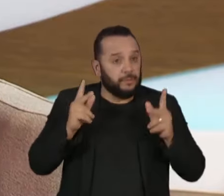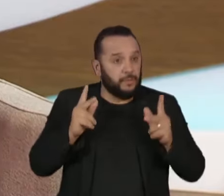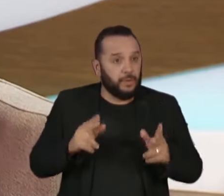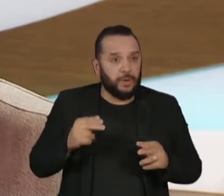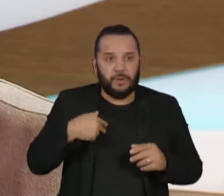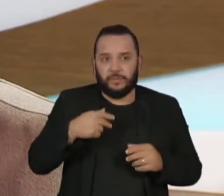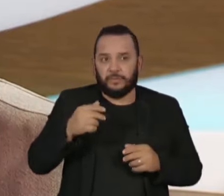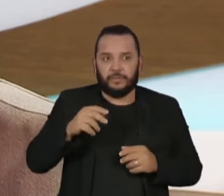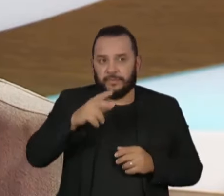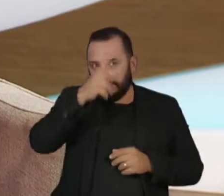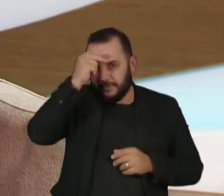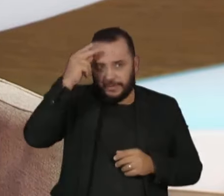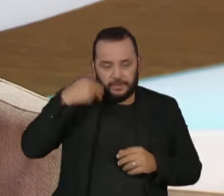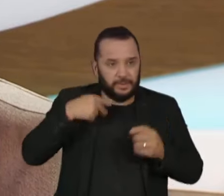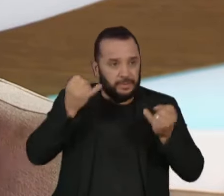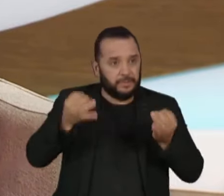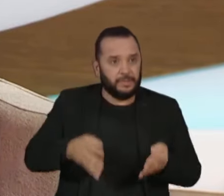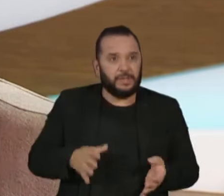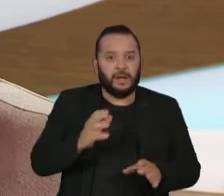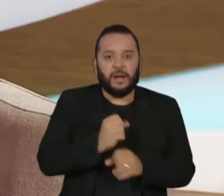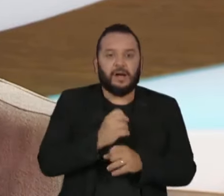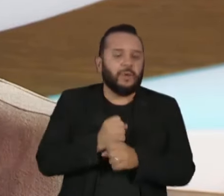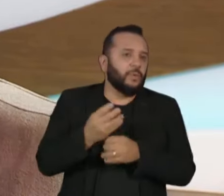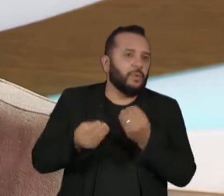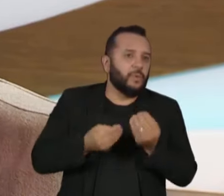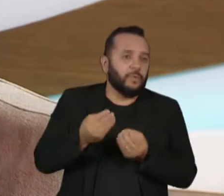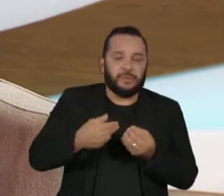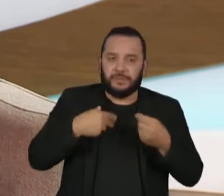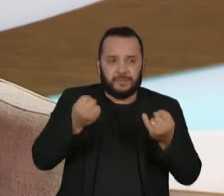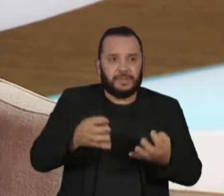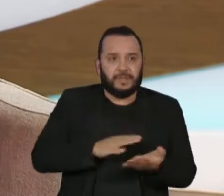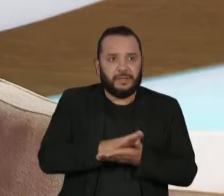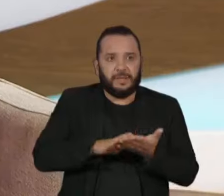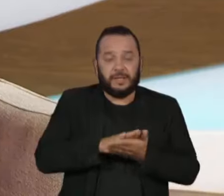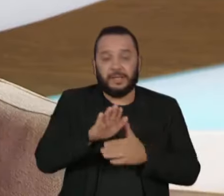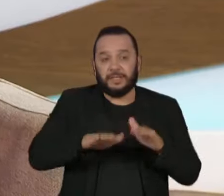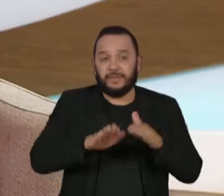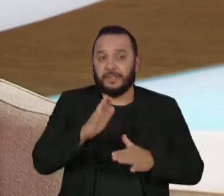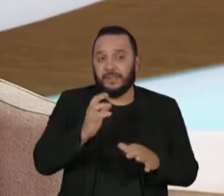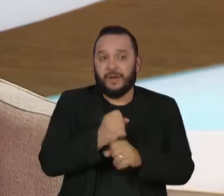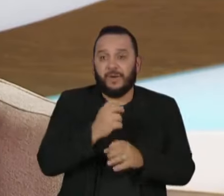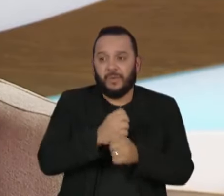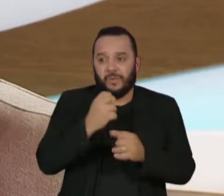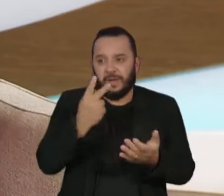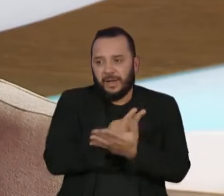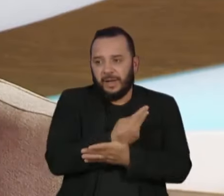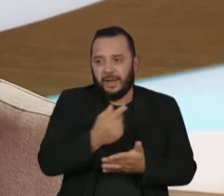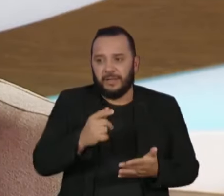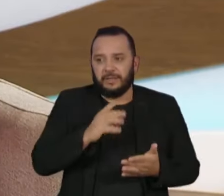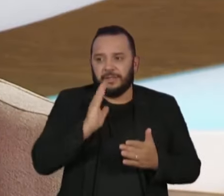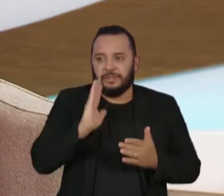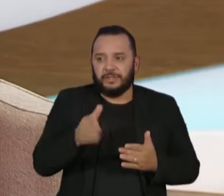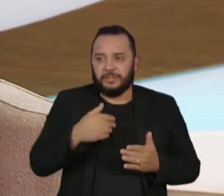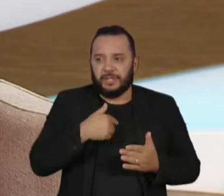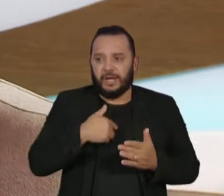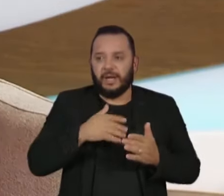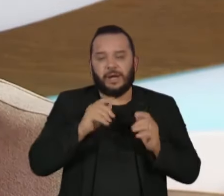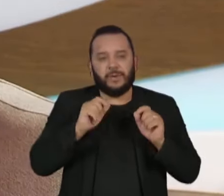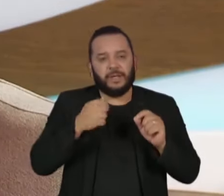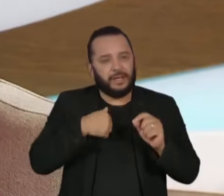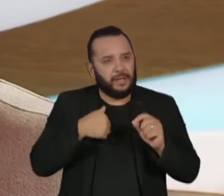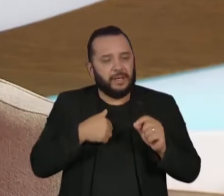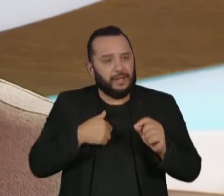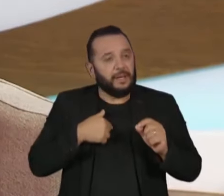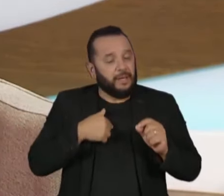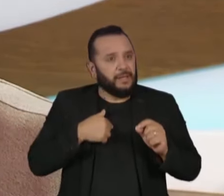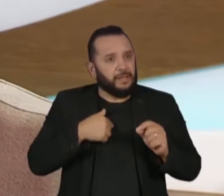não deixa claro como faz o cálculo e a gente sabe que o cálculo é mal feito e ele não é atualizado para que a gente tenha clareza de qual é